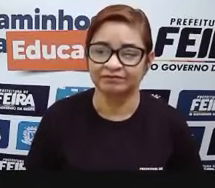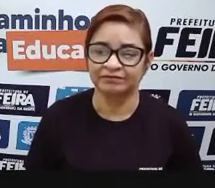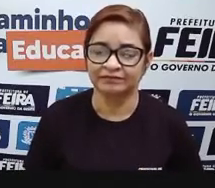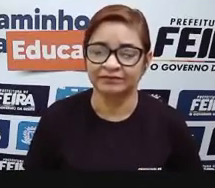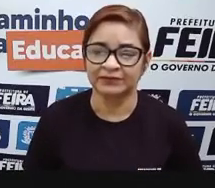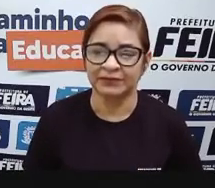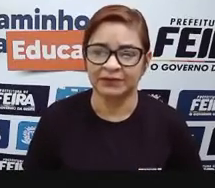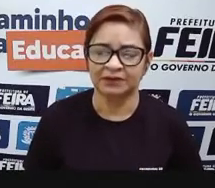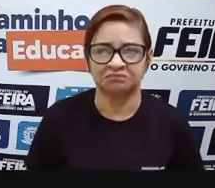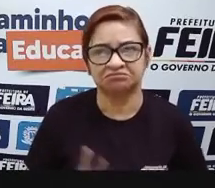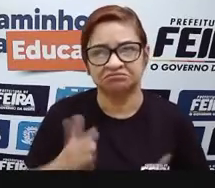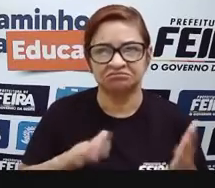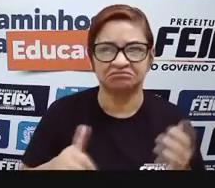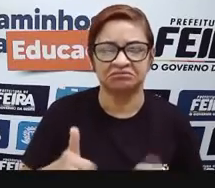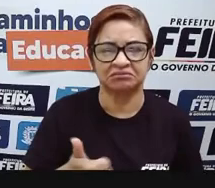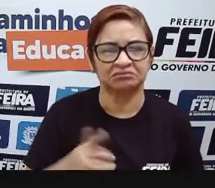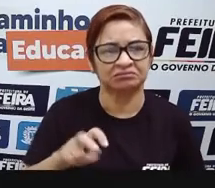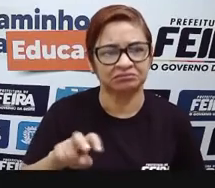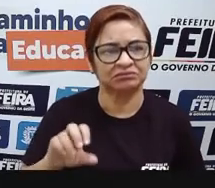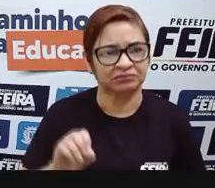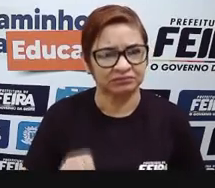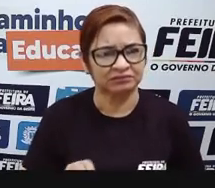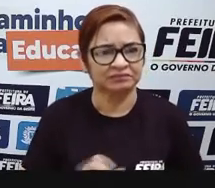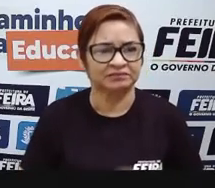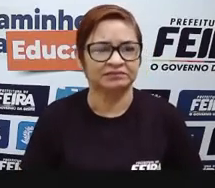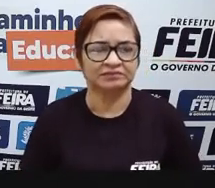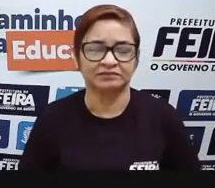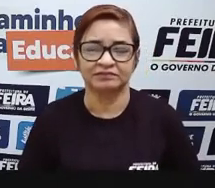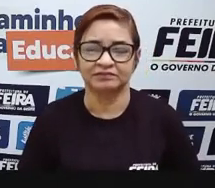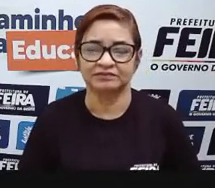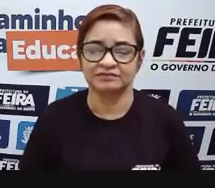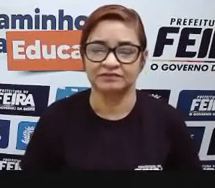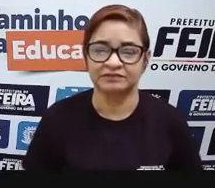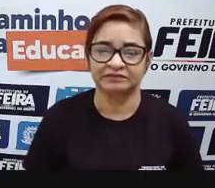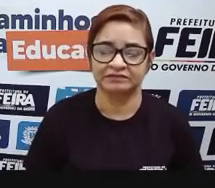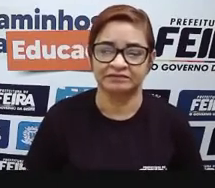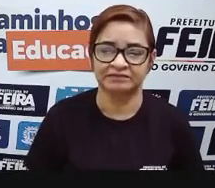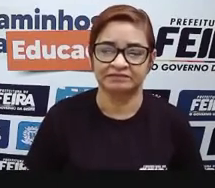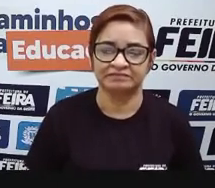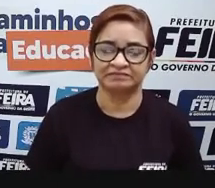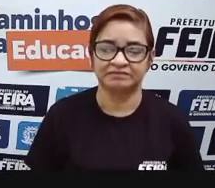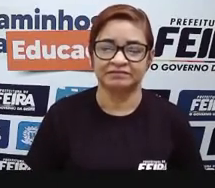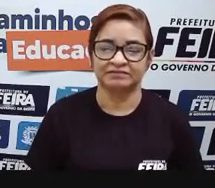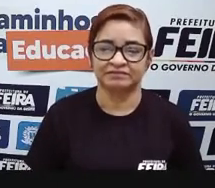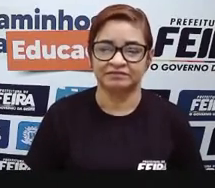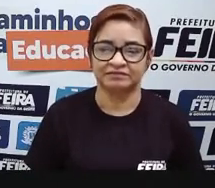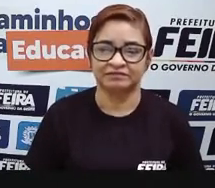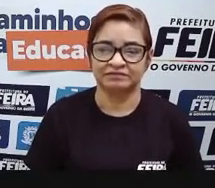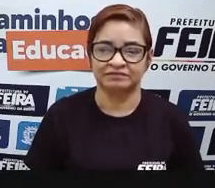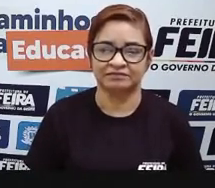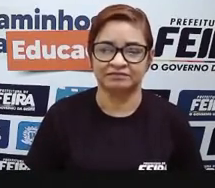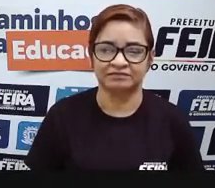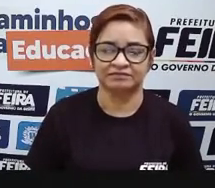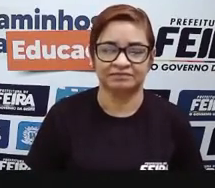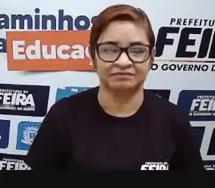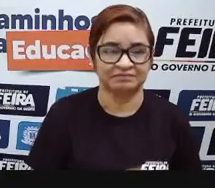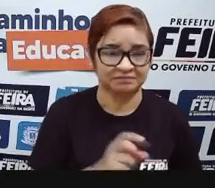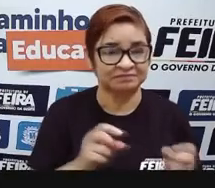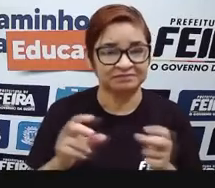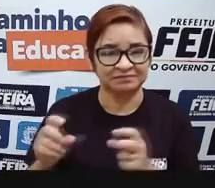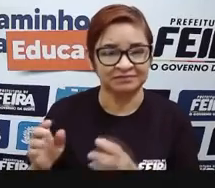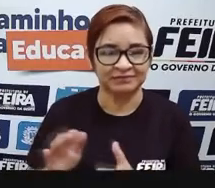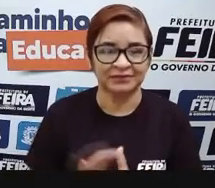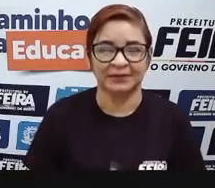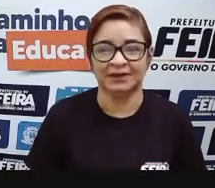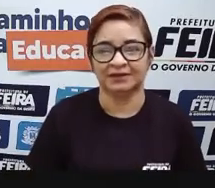peças por dia. 150 dessas? É, dia. Qual o preço? Você falou, qual o preço? Um é três, duas é cinco. Um é três, duas é cinco. É, e o povo que é caramba,